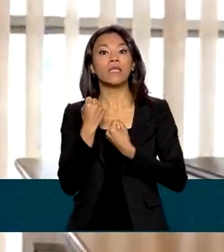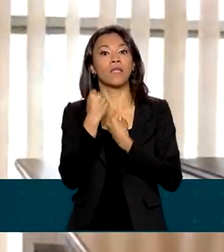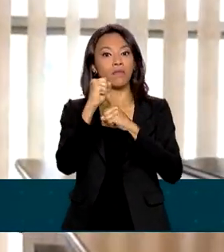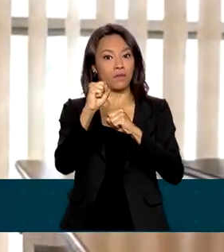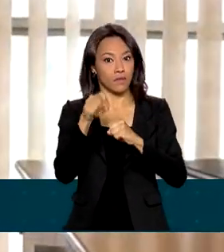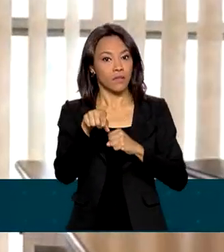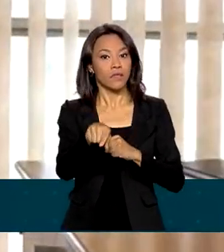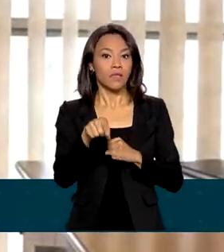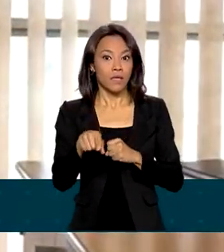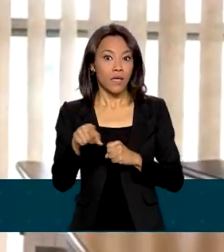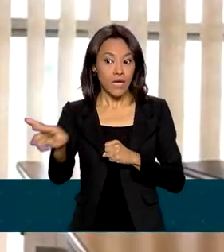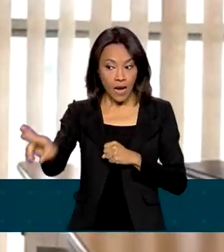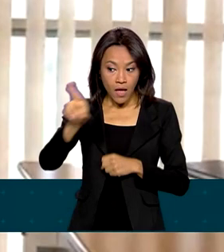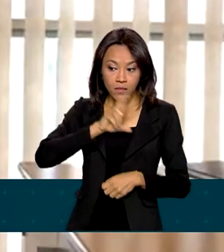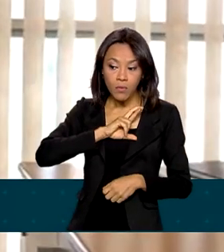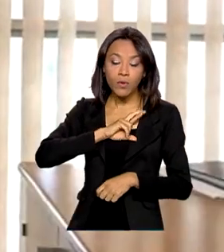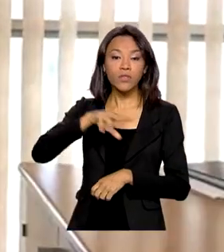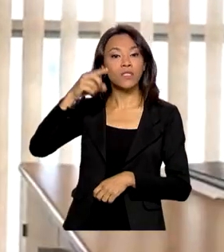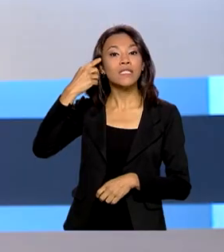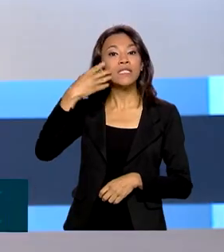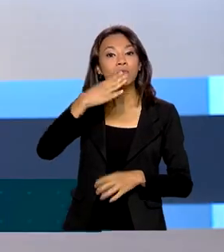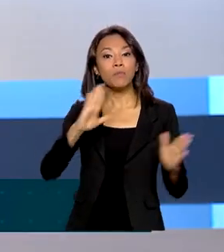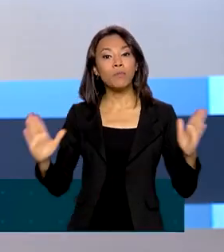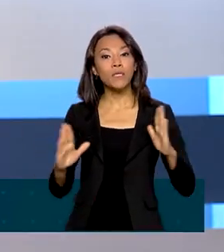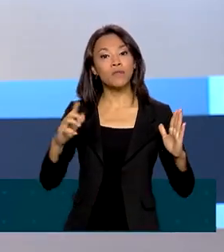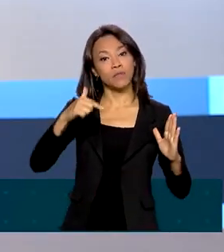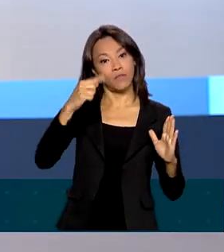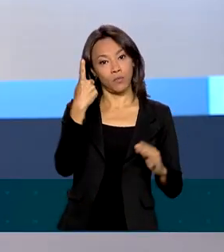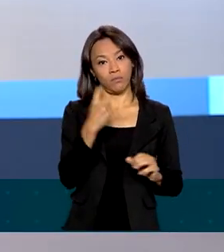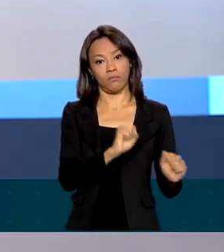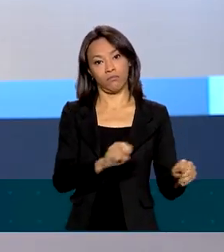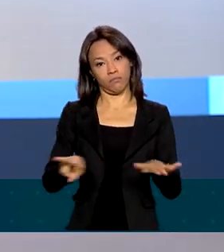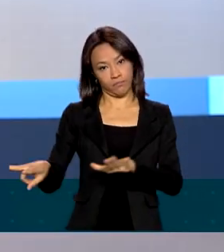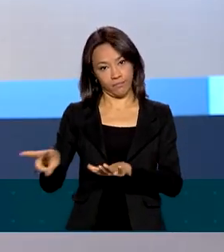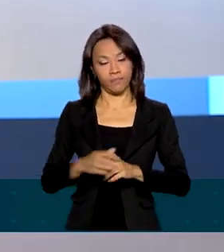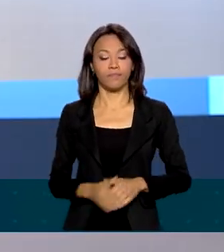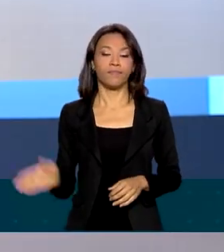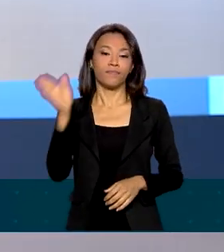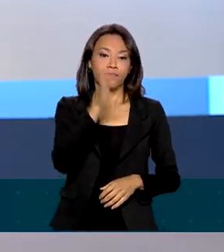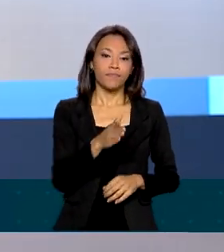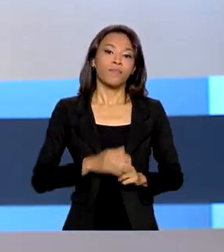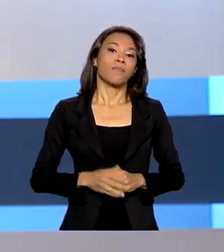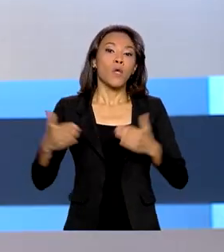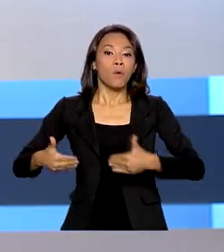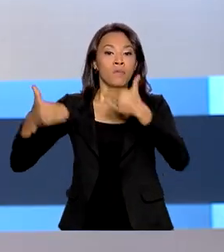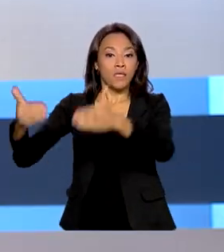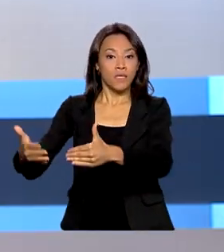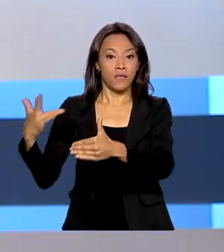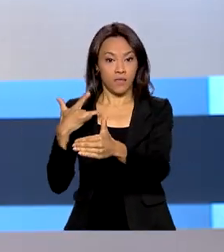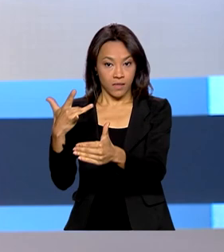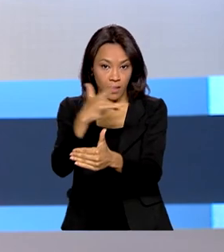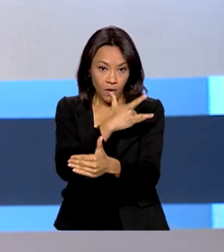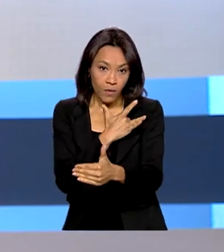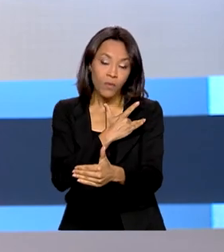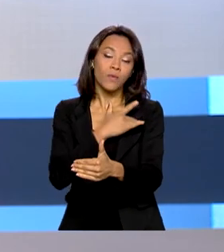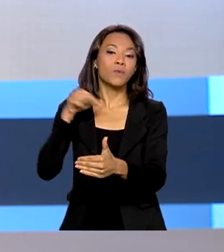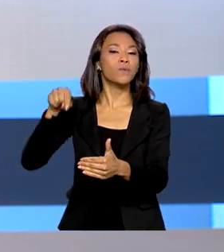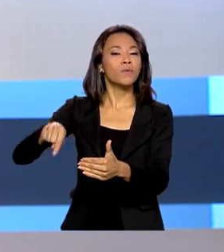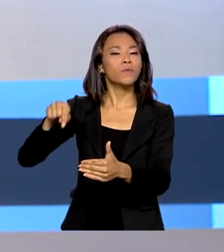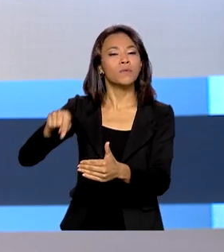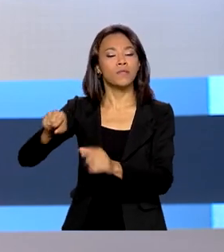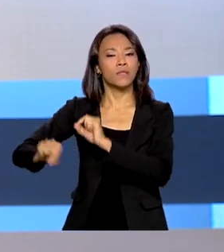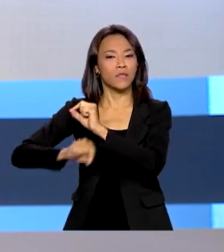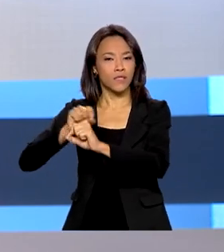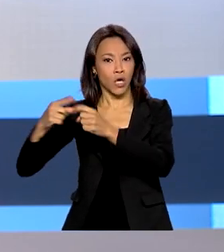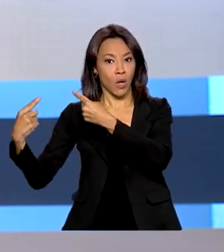respondem numa média de até sete dias. O Ministério da Saúde, por meio da Secretaria Extraordinária de Enfrentamento à